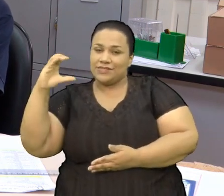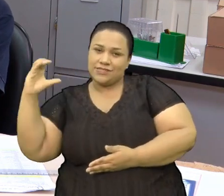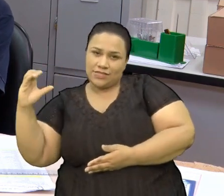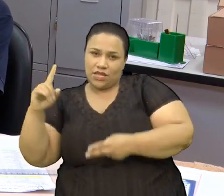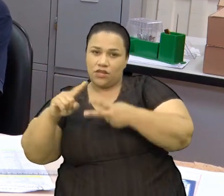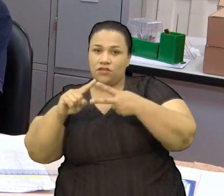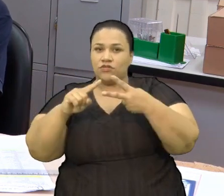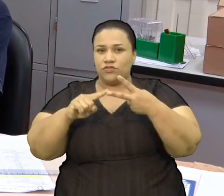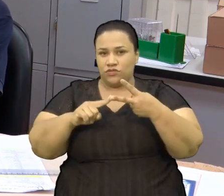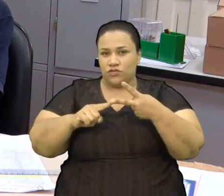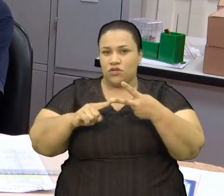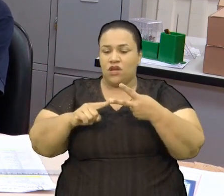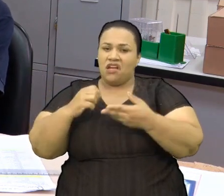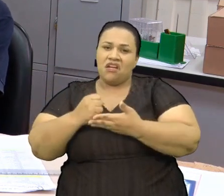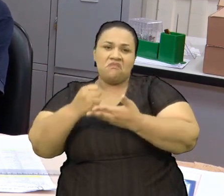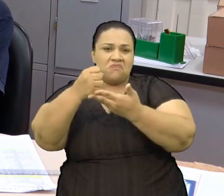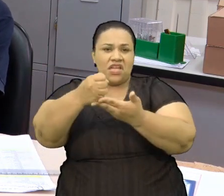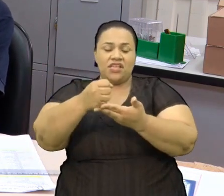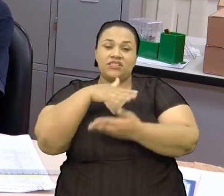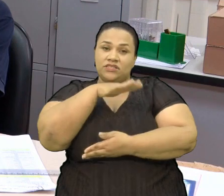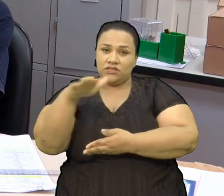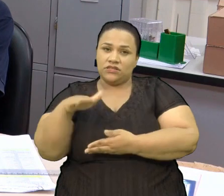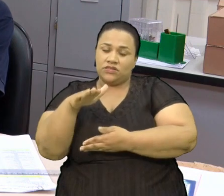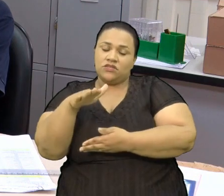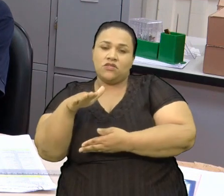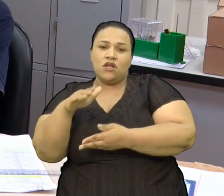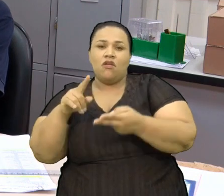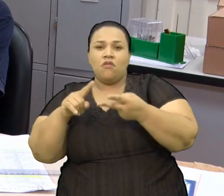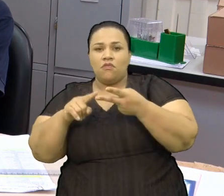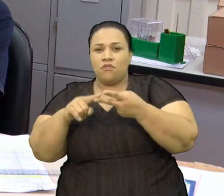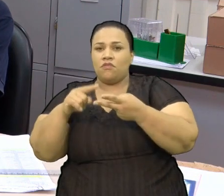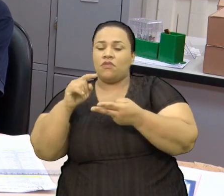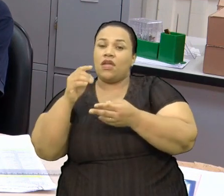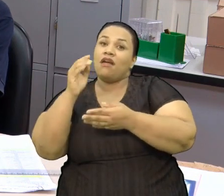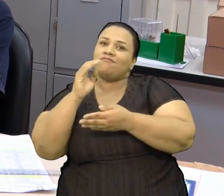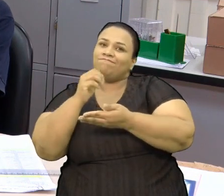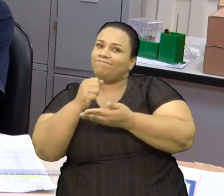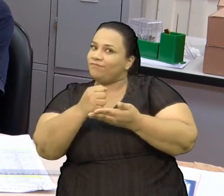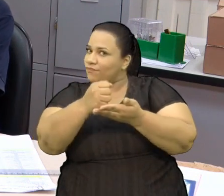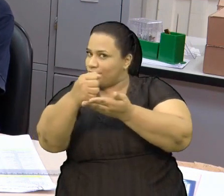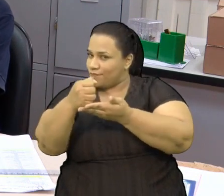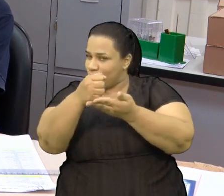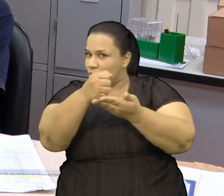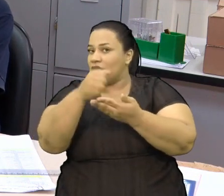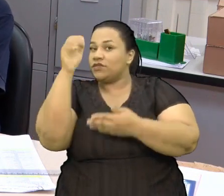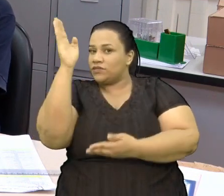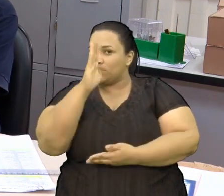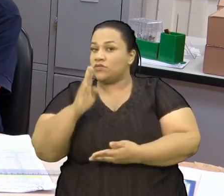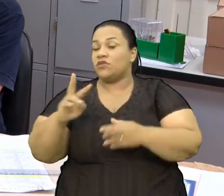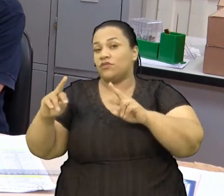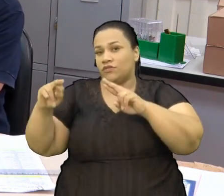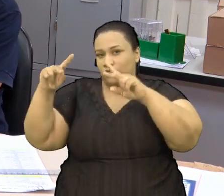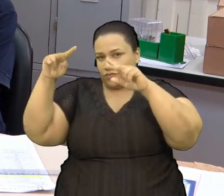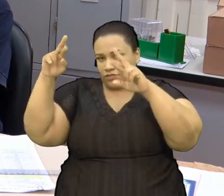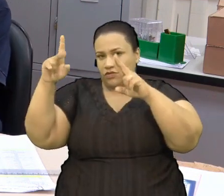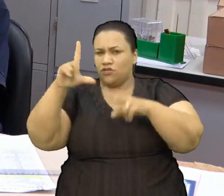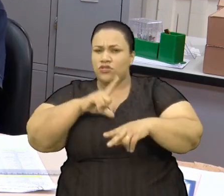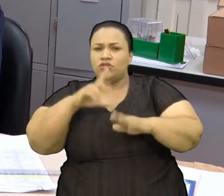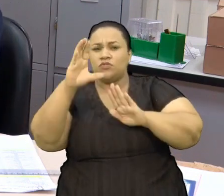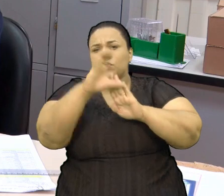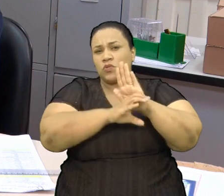A base nacional comum e a parte diversificada A parte diversificada nós temos componentes